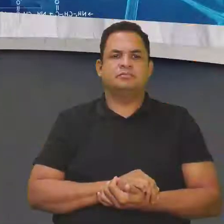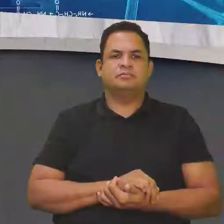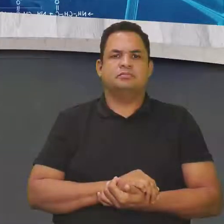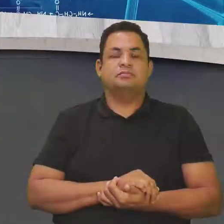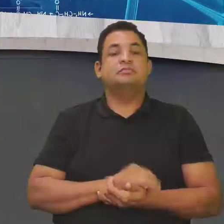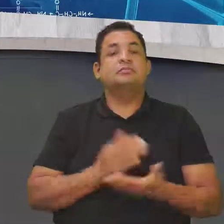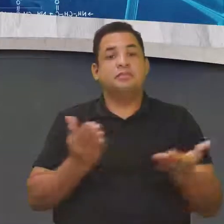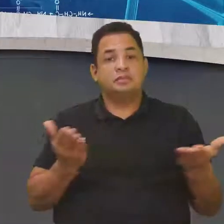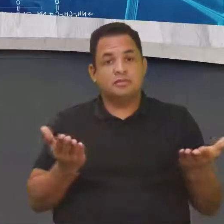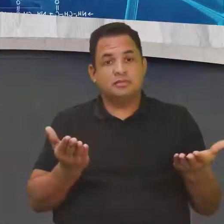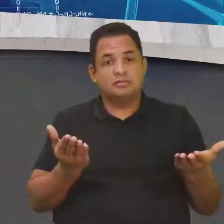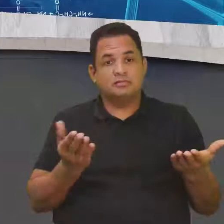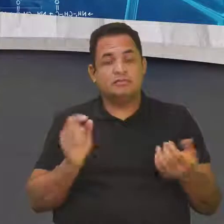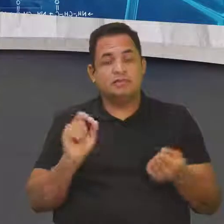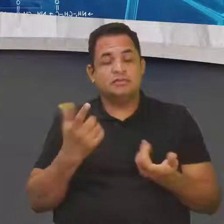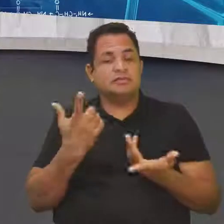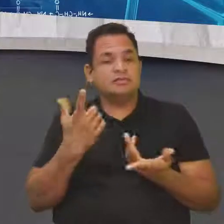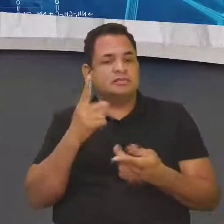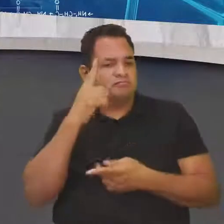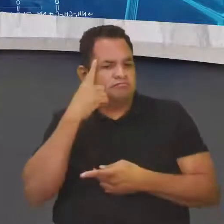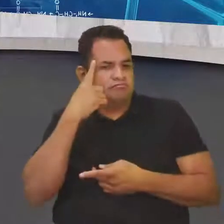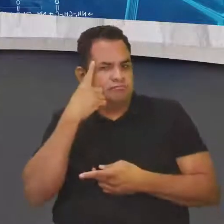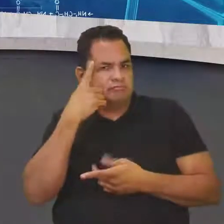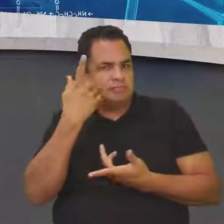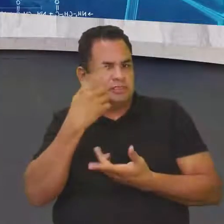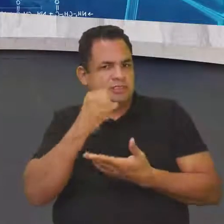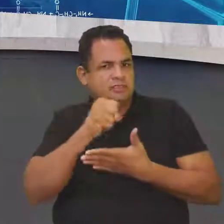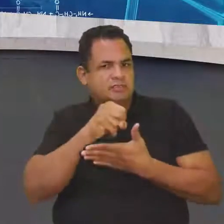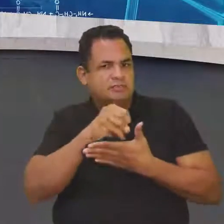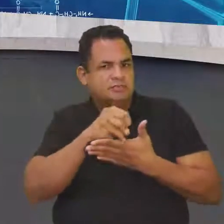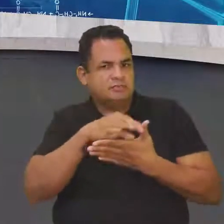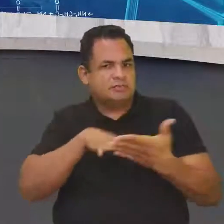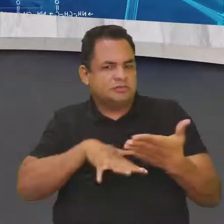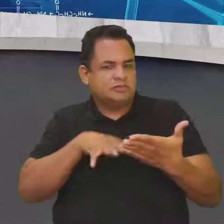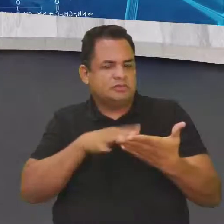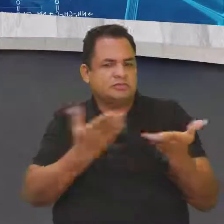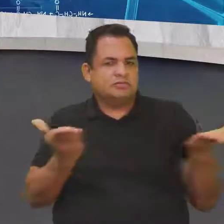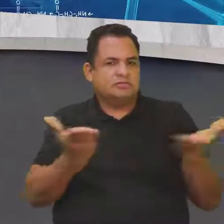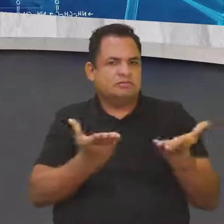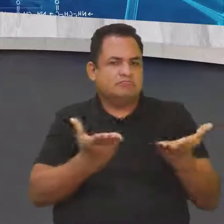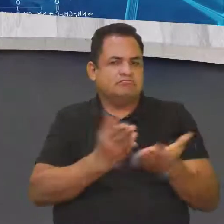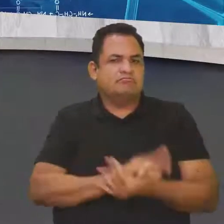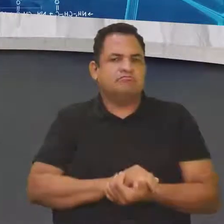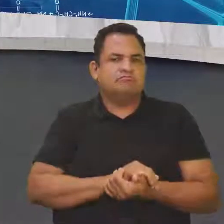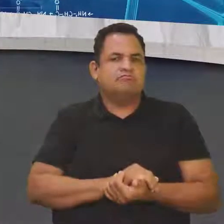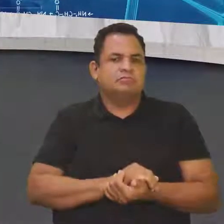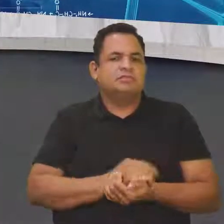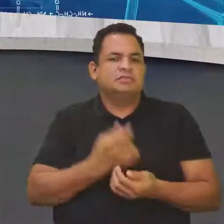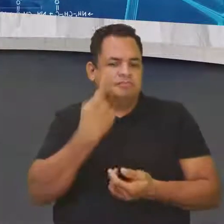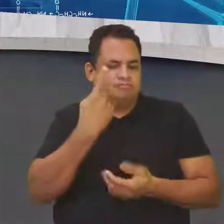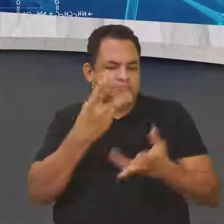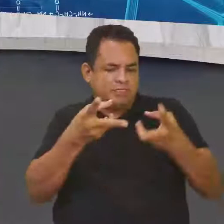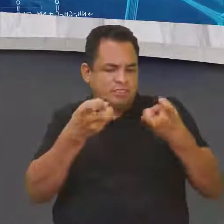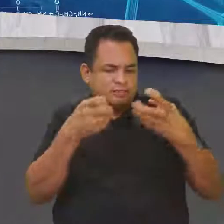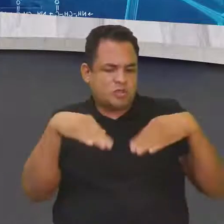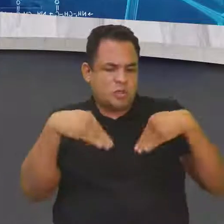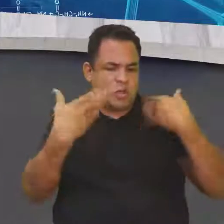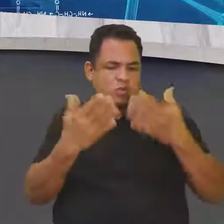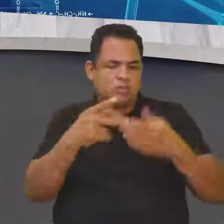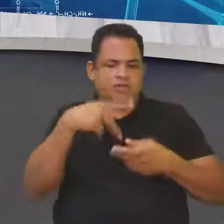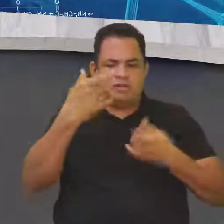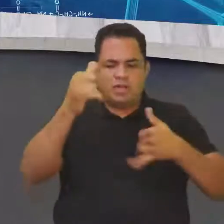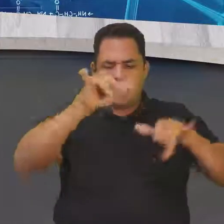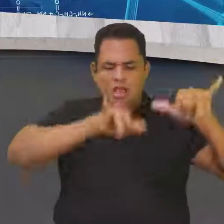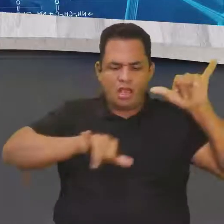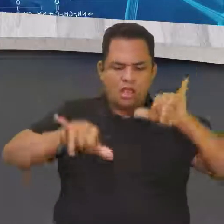E aí, pessoal? O vocês acharam das atividades? Vocês notaram que essas atividades, quando a gente trata da química